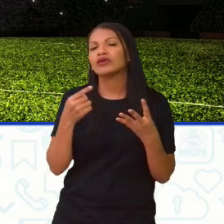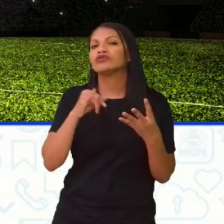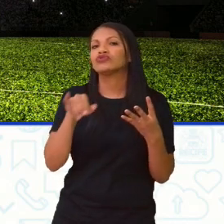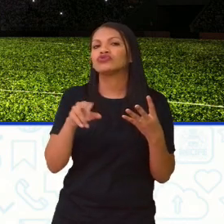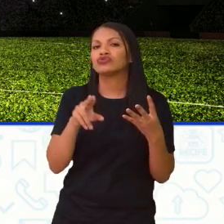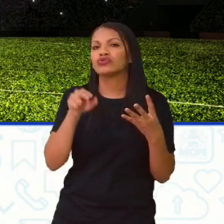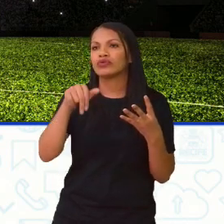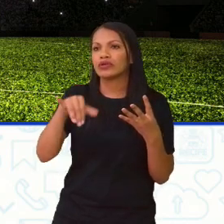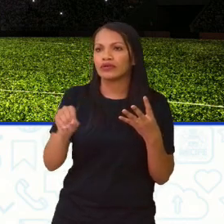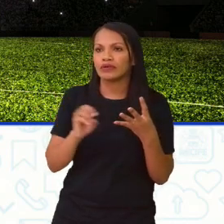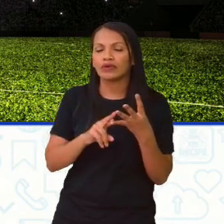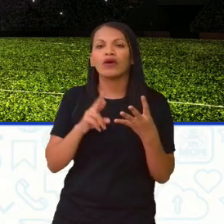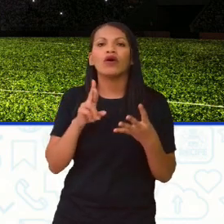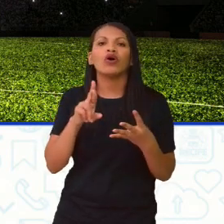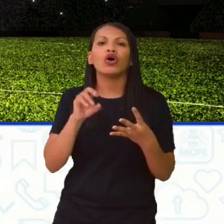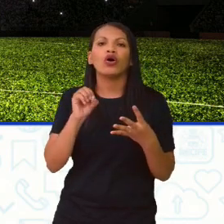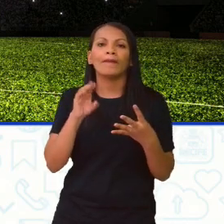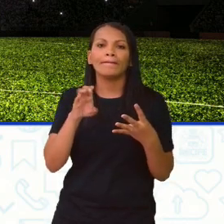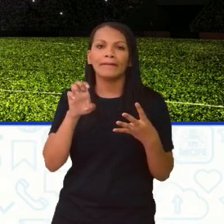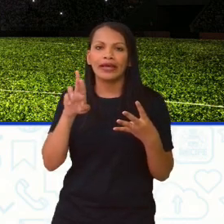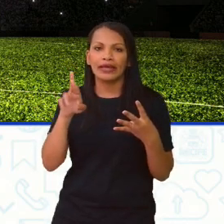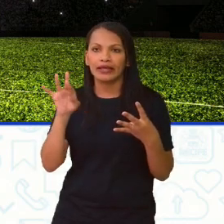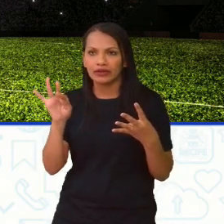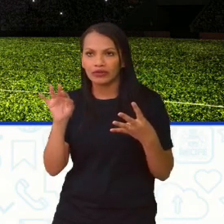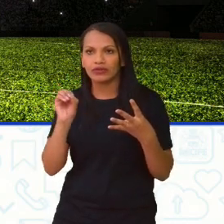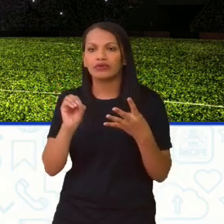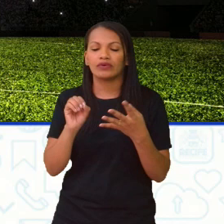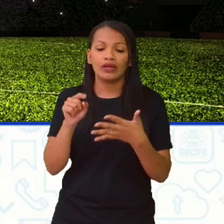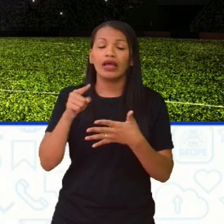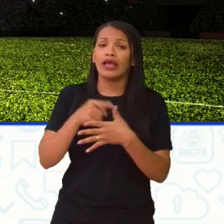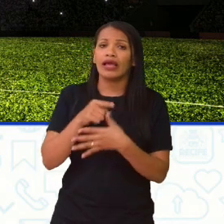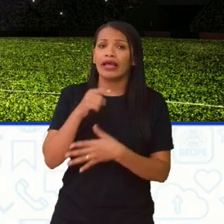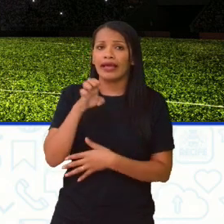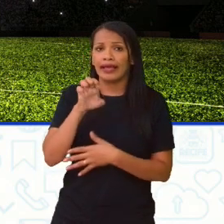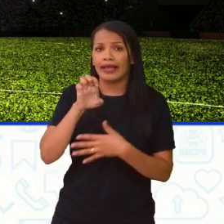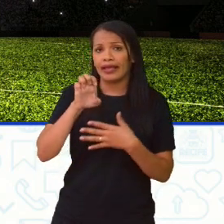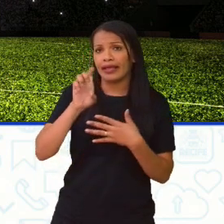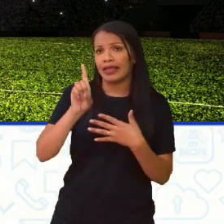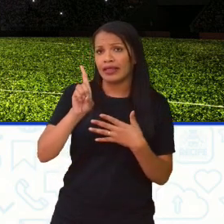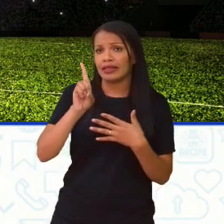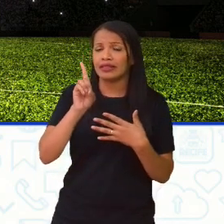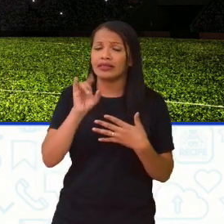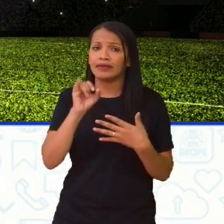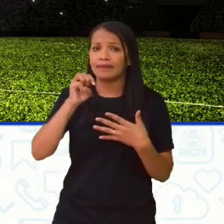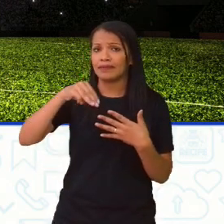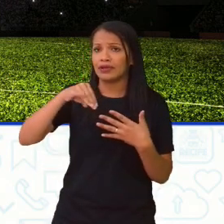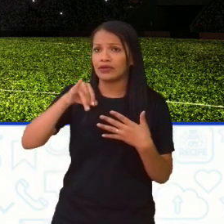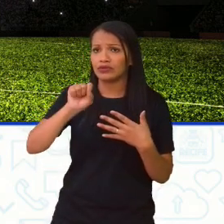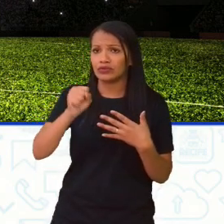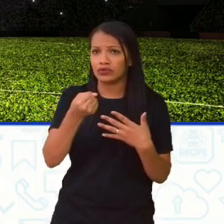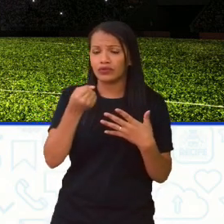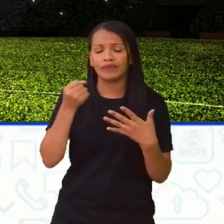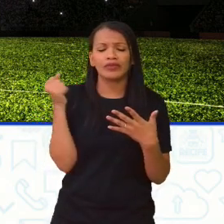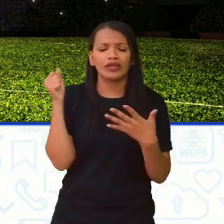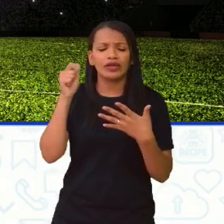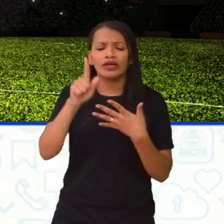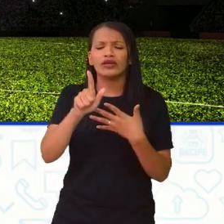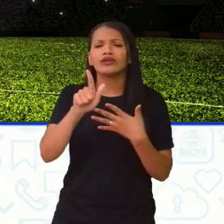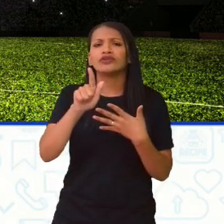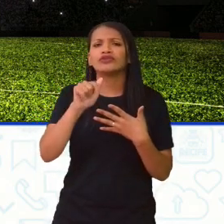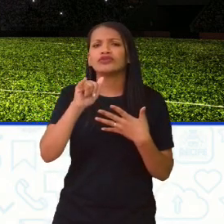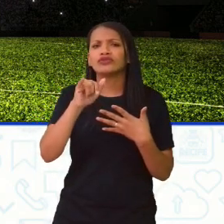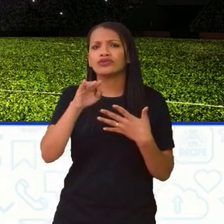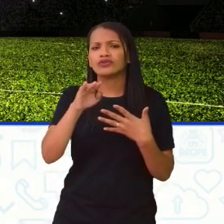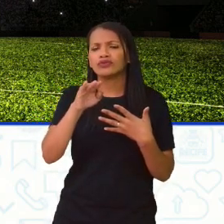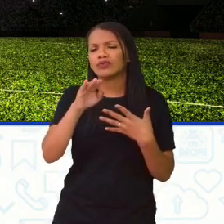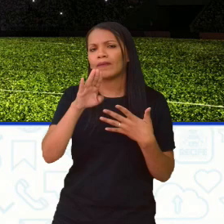Edmilson, Gilberto Silva, Cleberson, e Rivaldo, Ronaldinho Gaúcho, Juninho Paulista, e Ronaldo de Nilson.